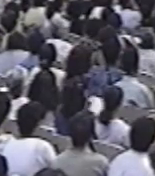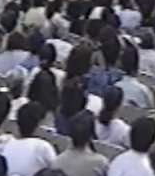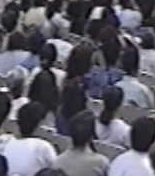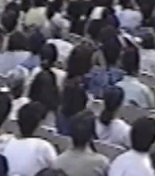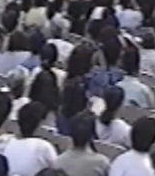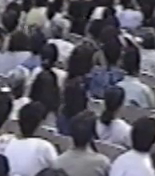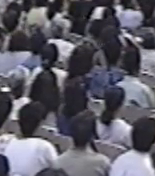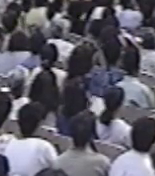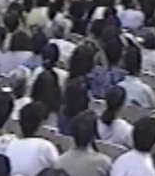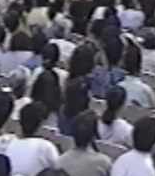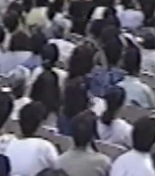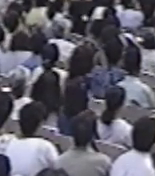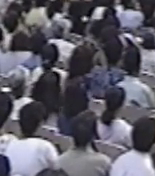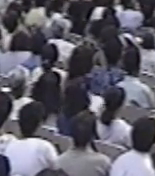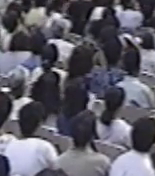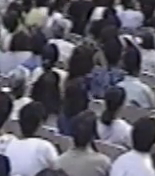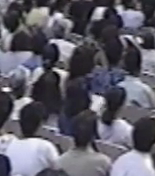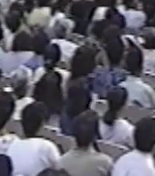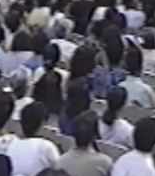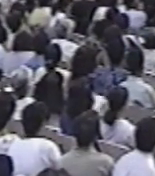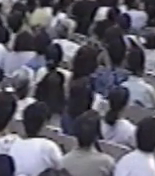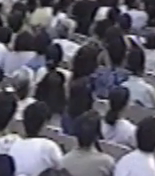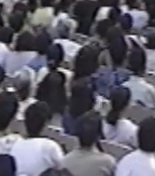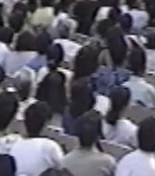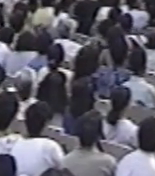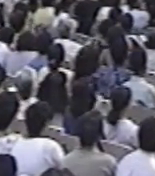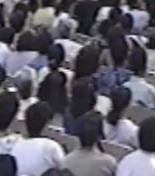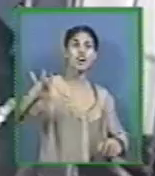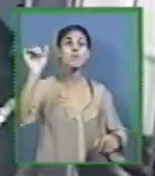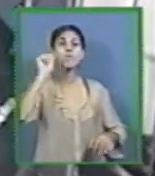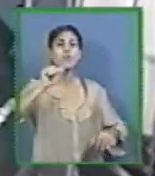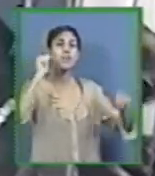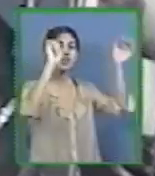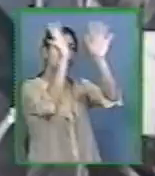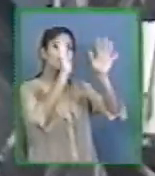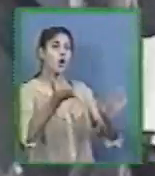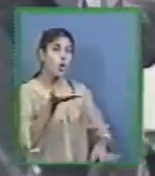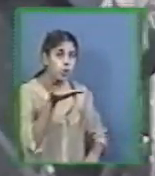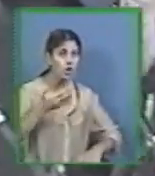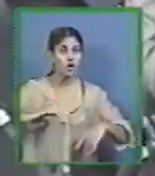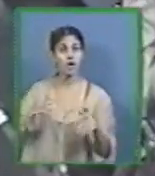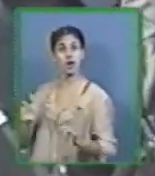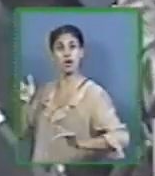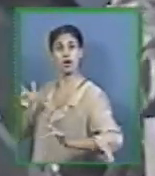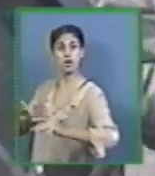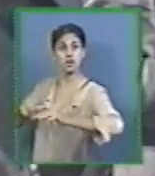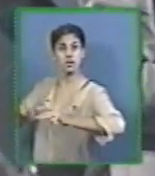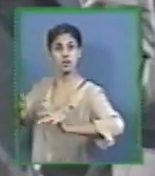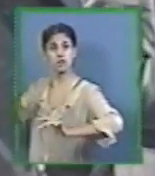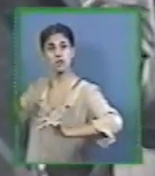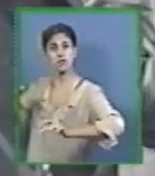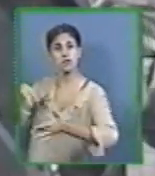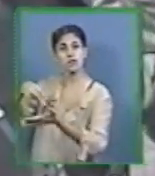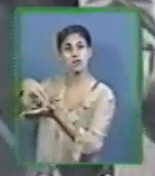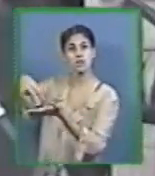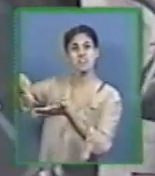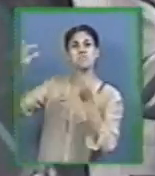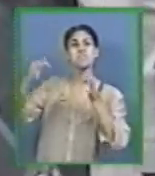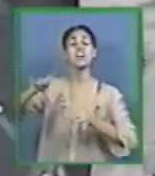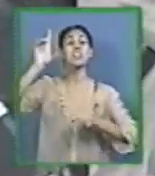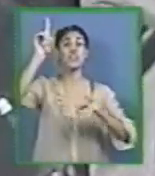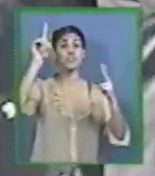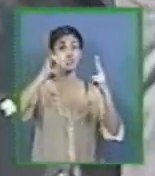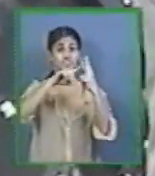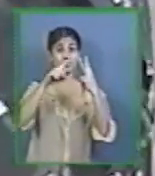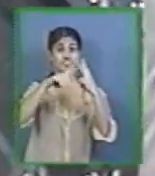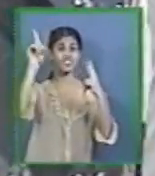E Deus então os abençoou Lá no início da criação Nós